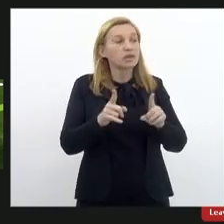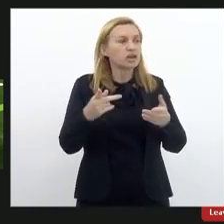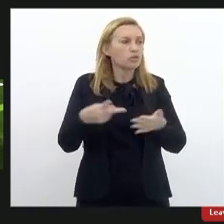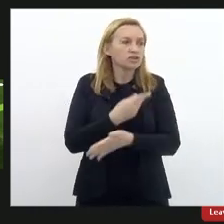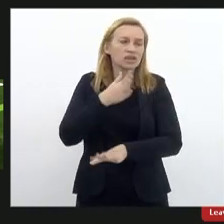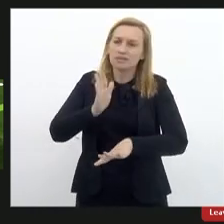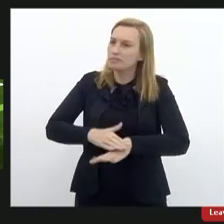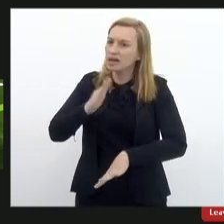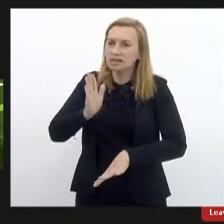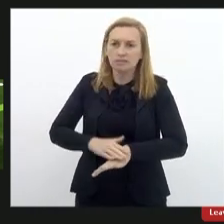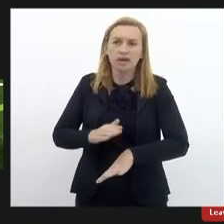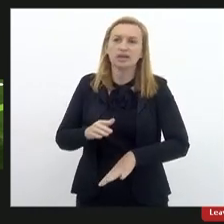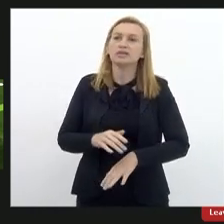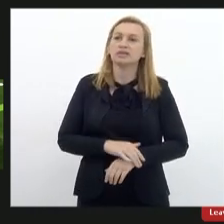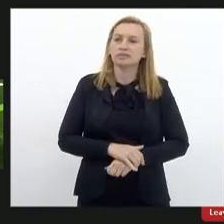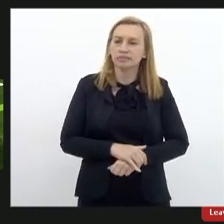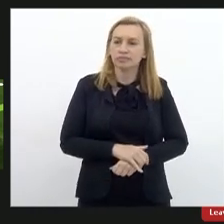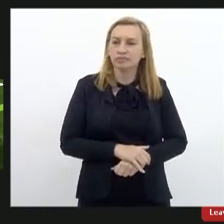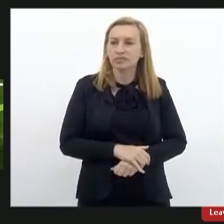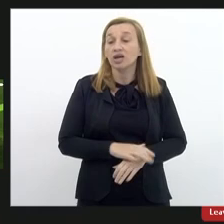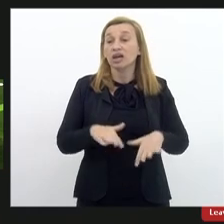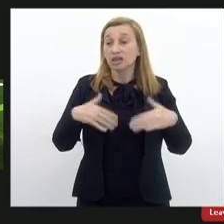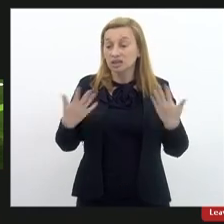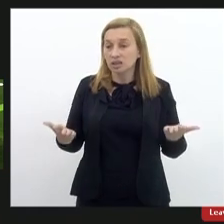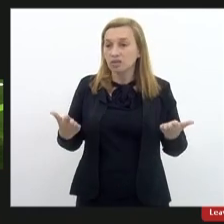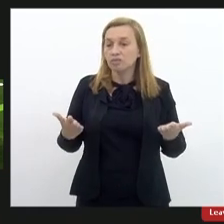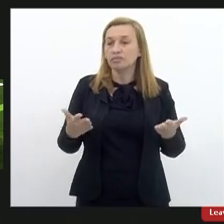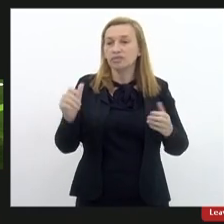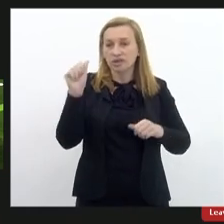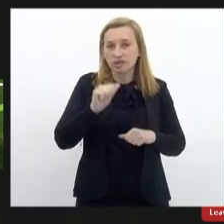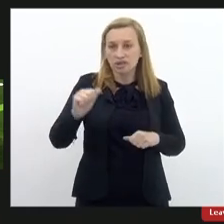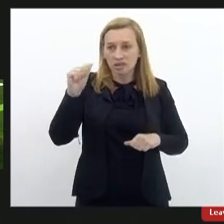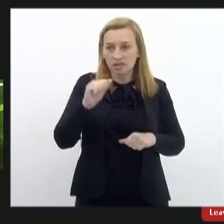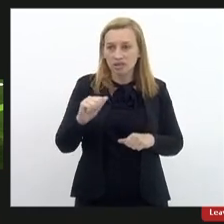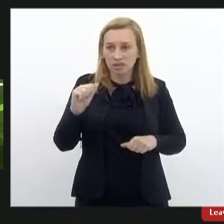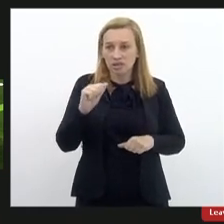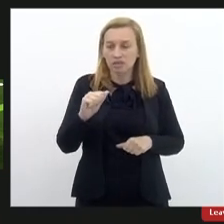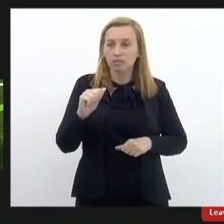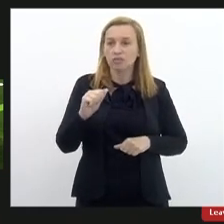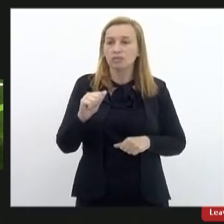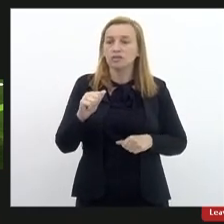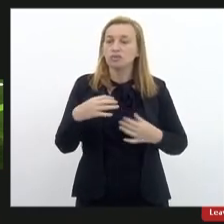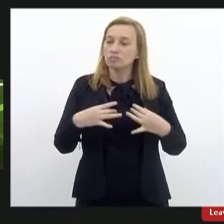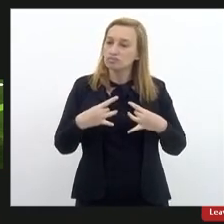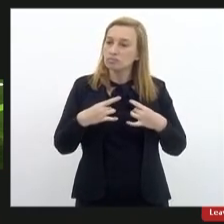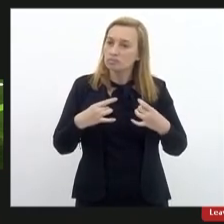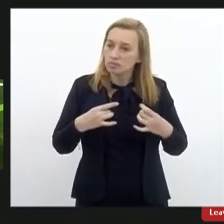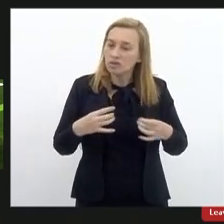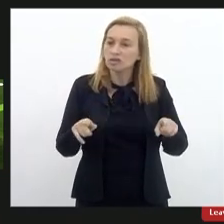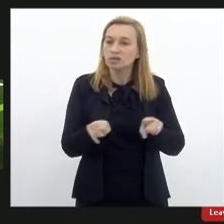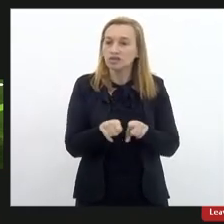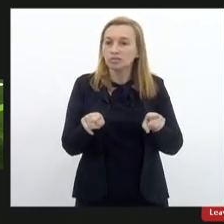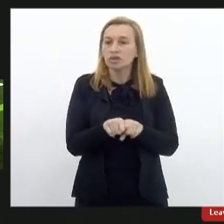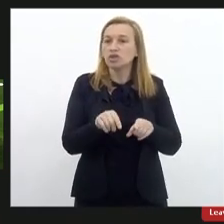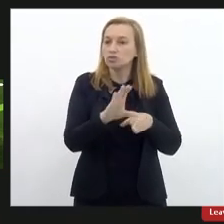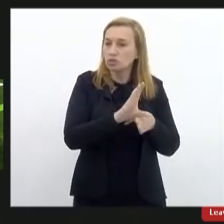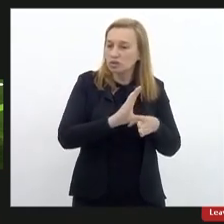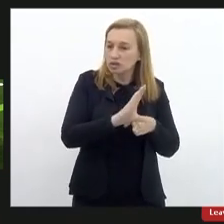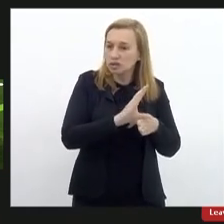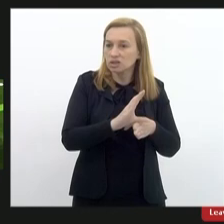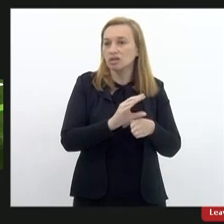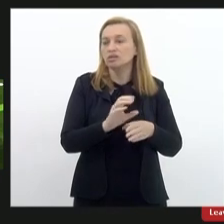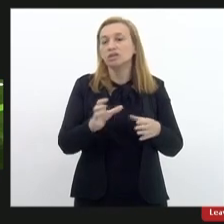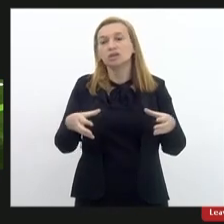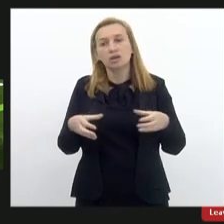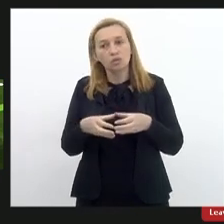muito mais frequência. Então, a associação se coloca à disposição também do Conselho, da